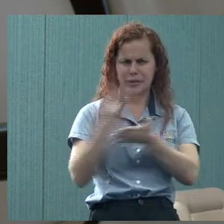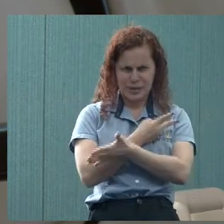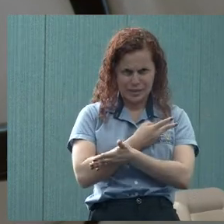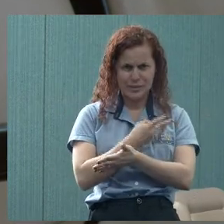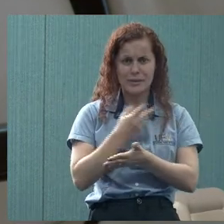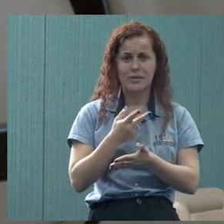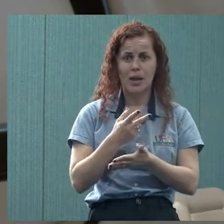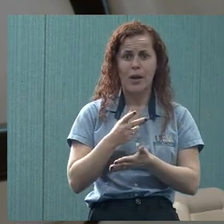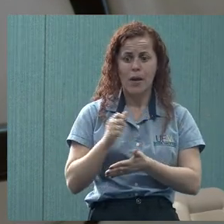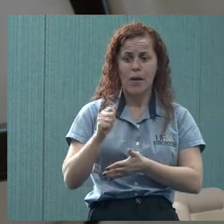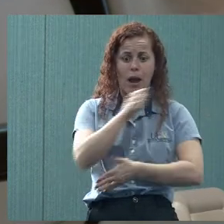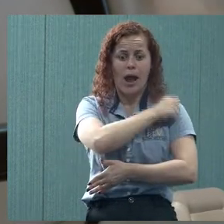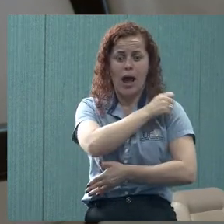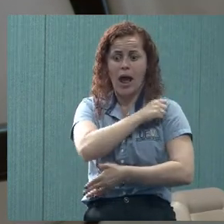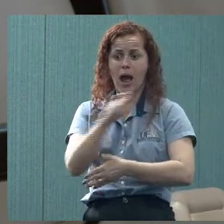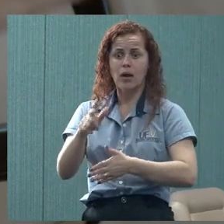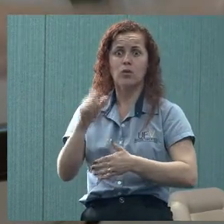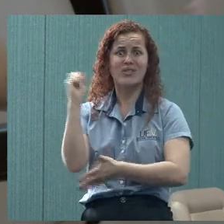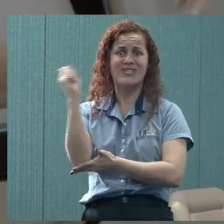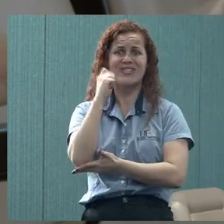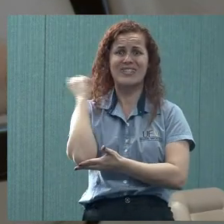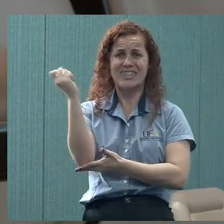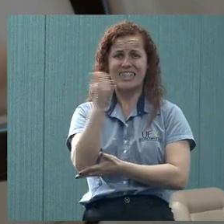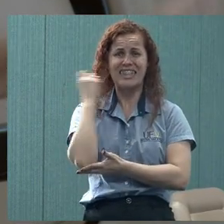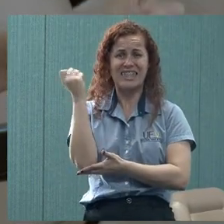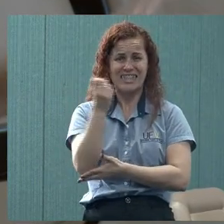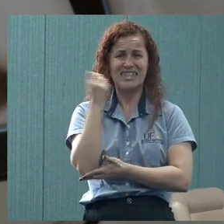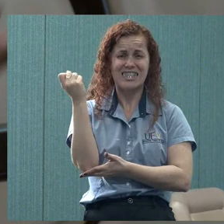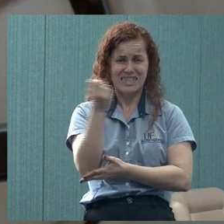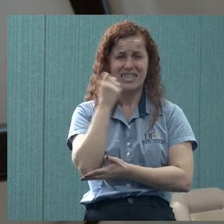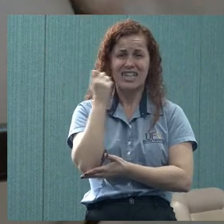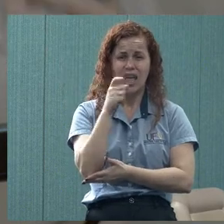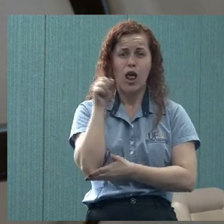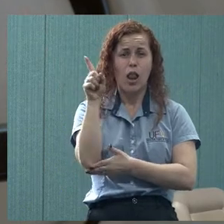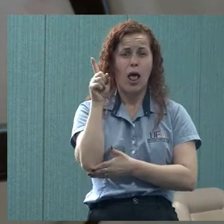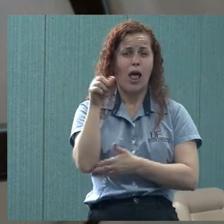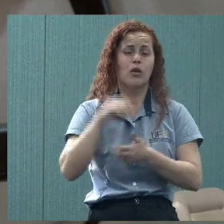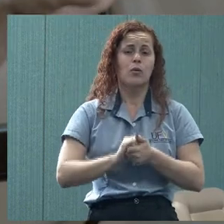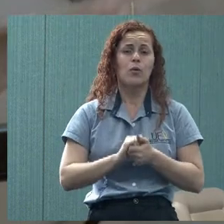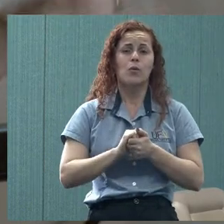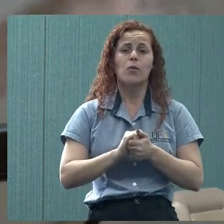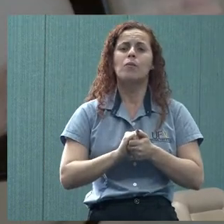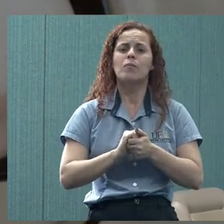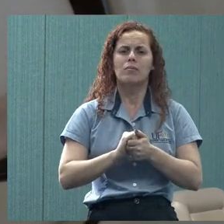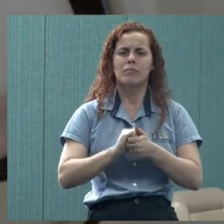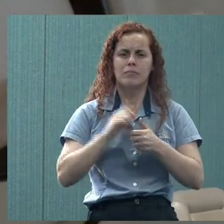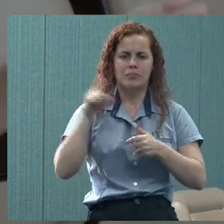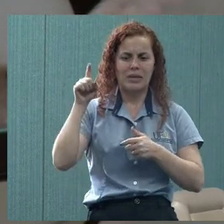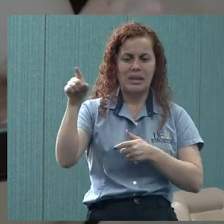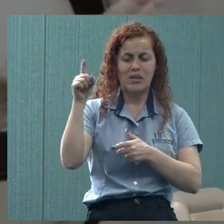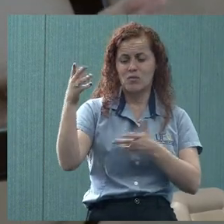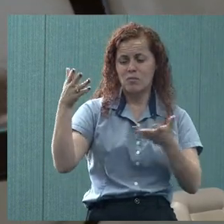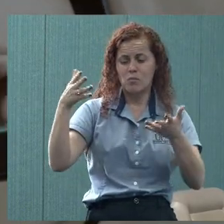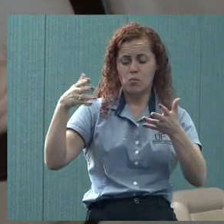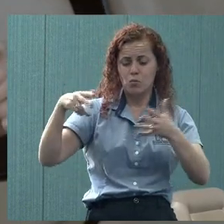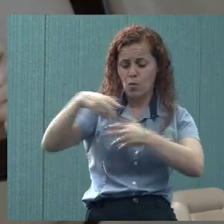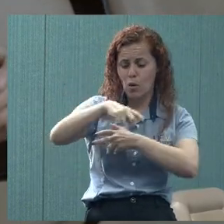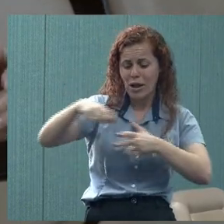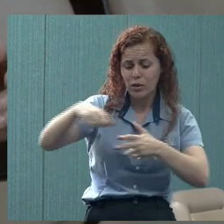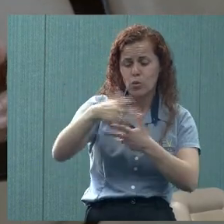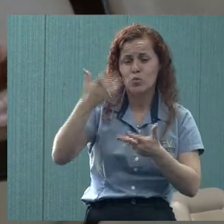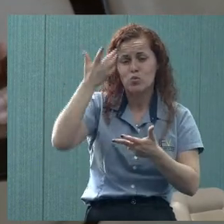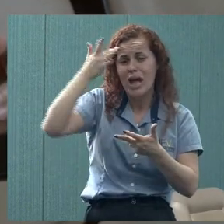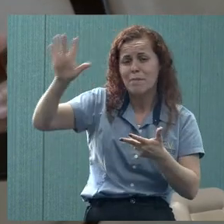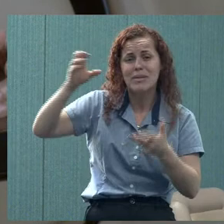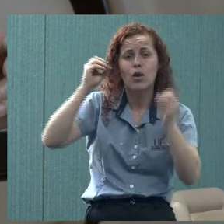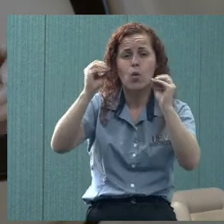encontrar uma aluna em crise no corredor do PVA. E as colegas desesperadas que não sabiam o que fazer. Você está falando